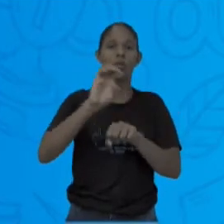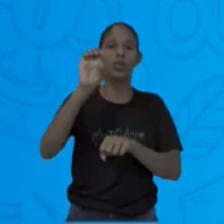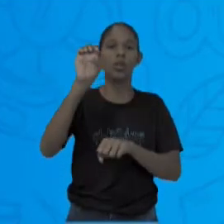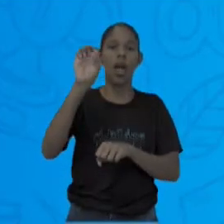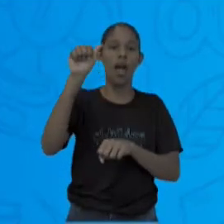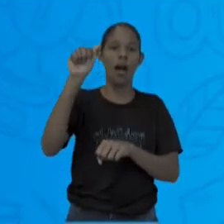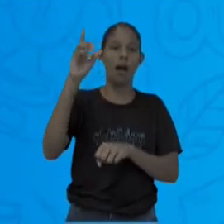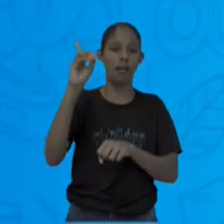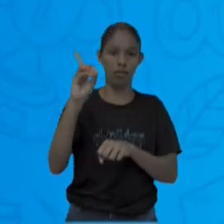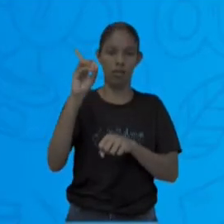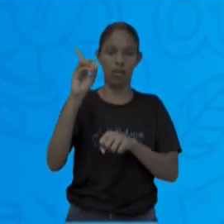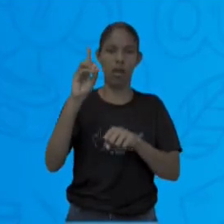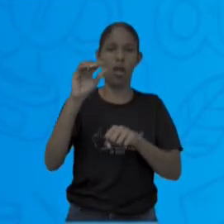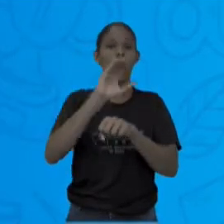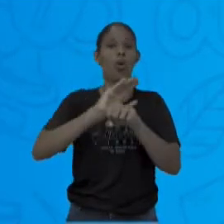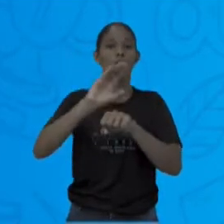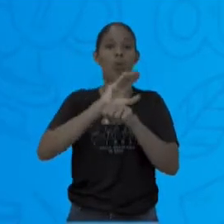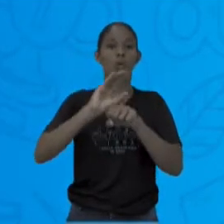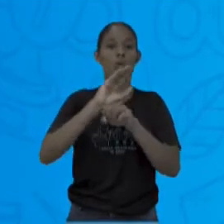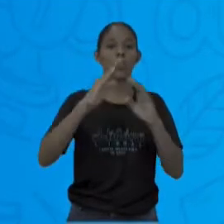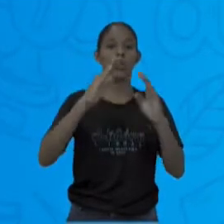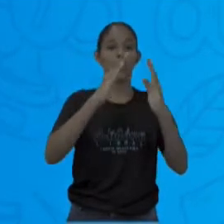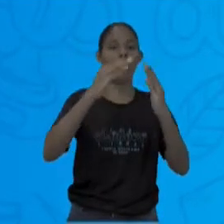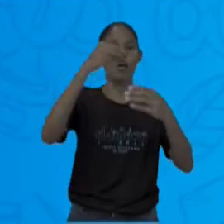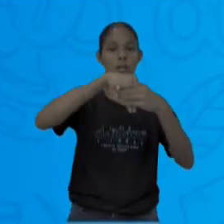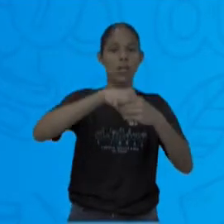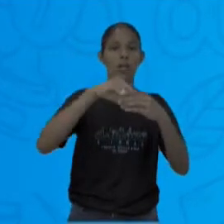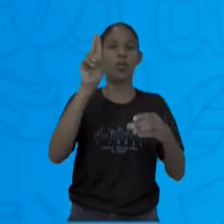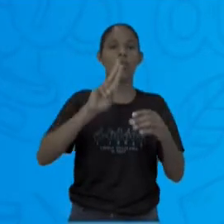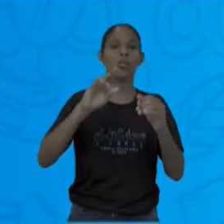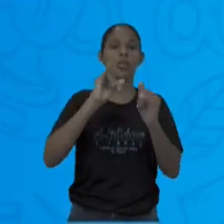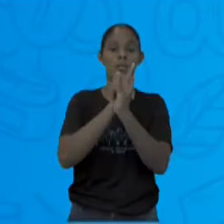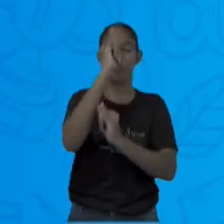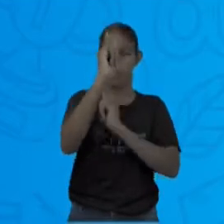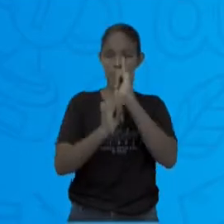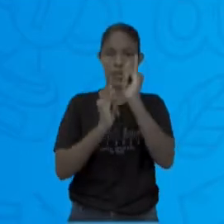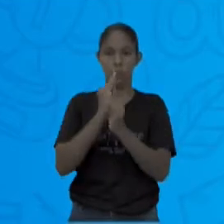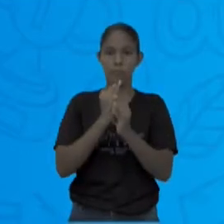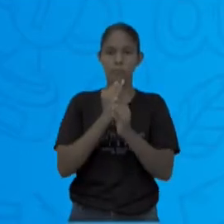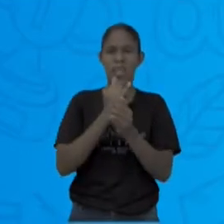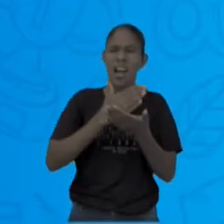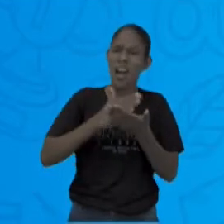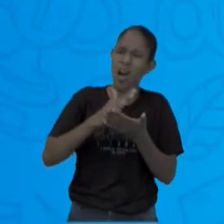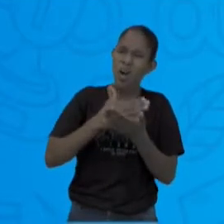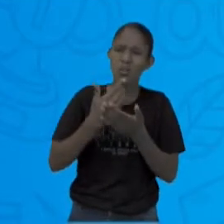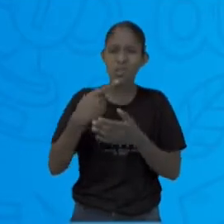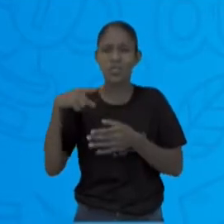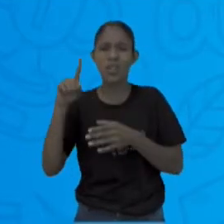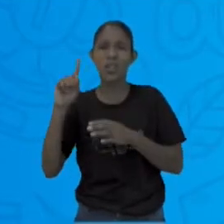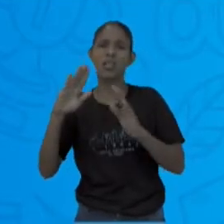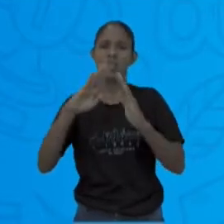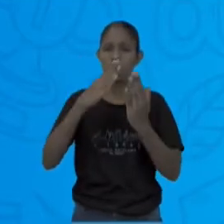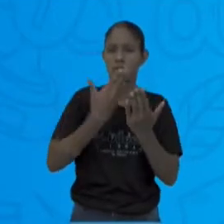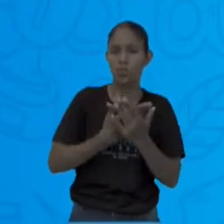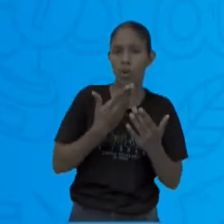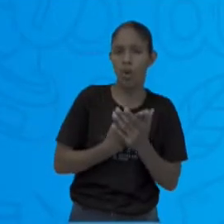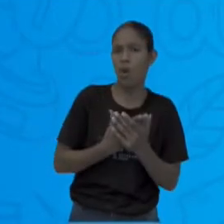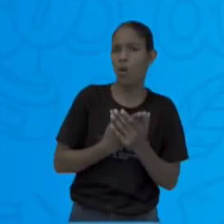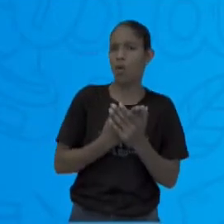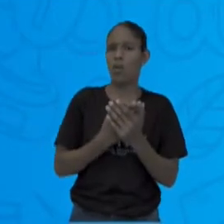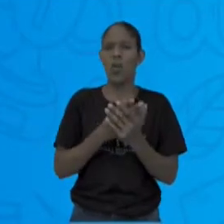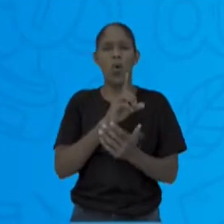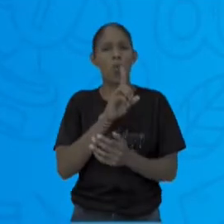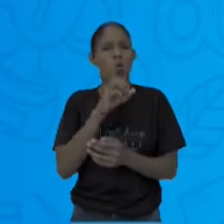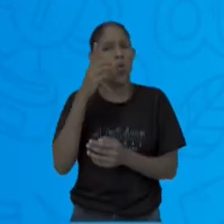você faz em casa, pela internet. Às vezes, você tem que ir na escola, às vezes não. Mas a maioria das